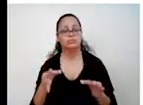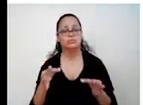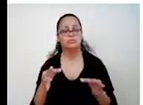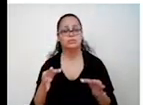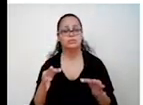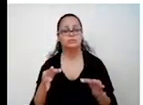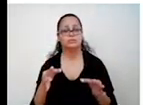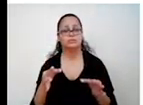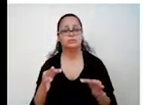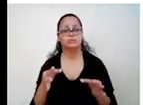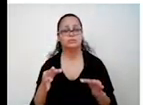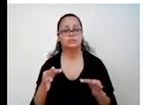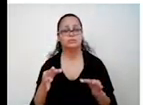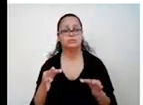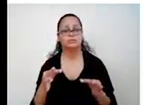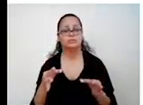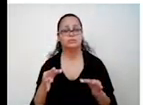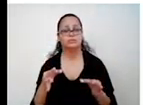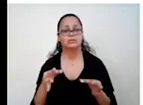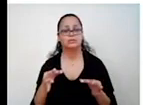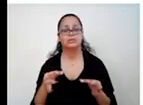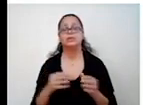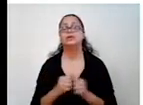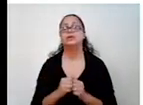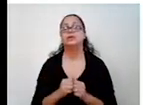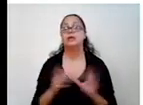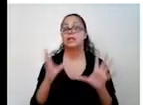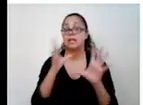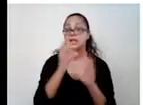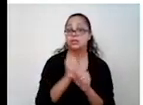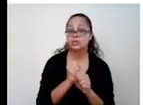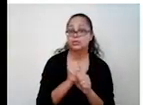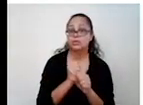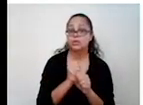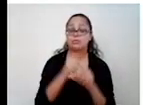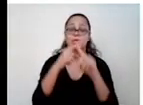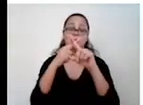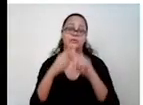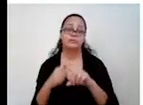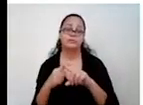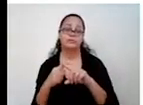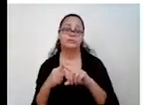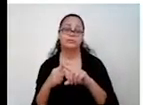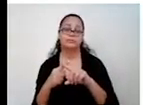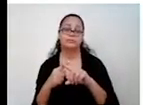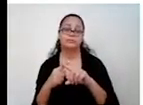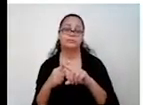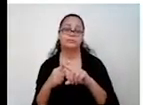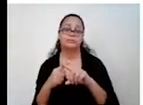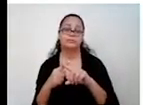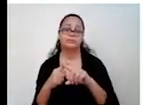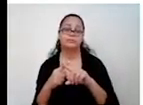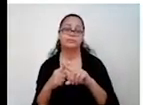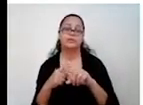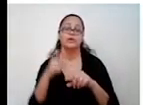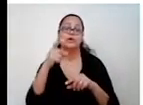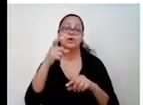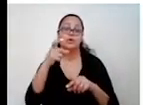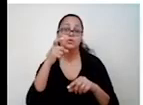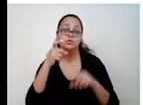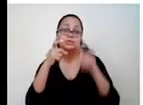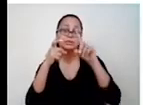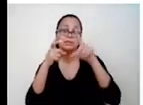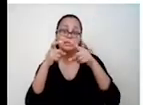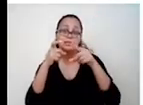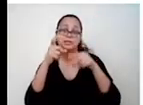E 3 mais 5 dá 8. Bateu aqui na soma do produto. Quer dizer que as raízes do x' e x2' vai ser 3 e 5.